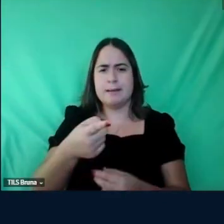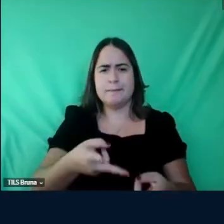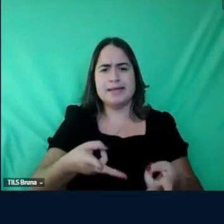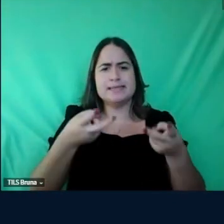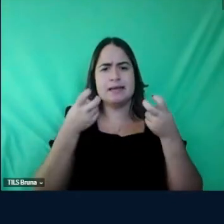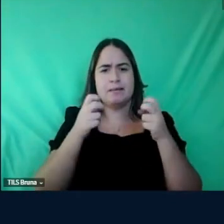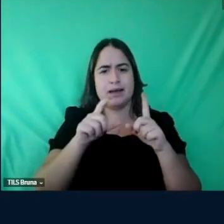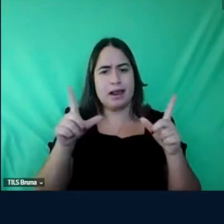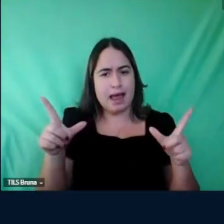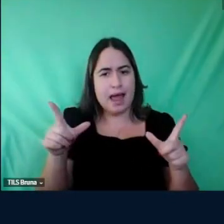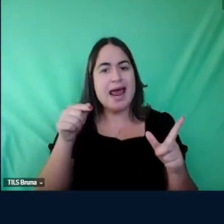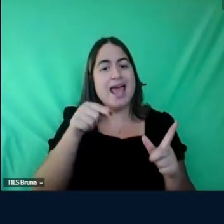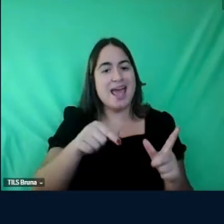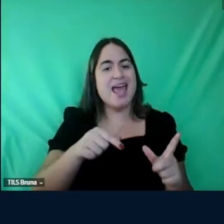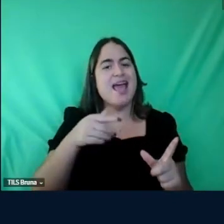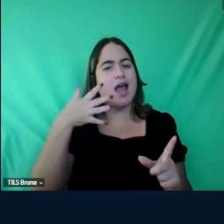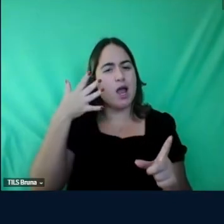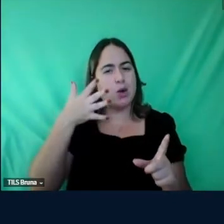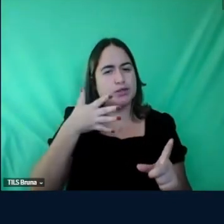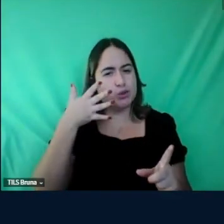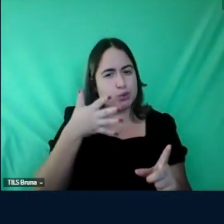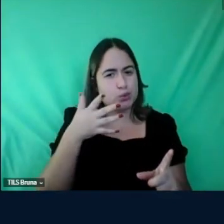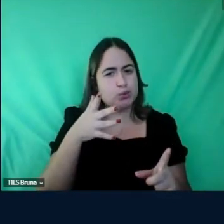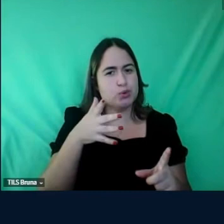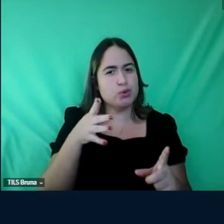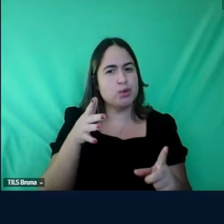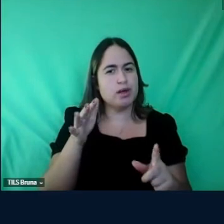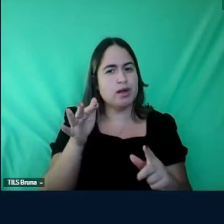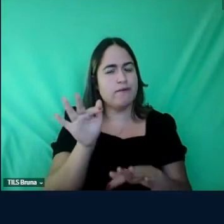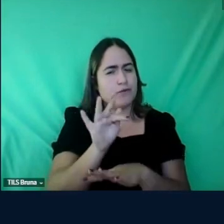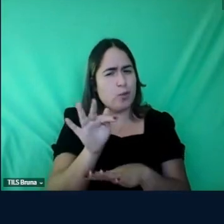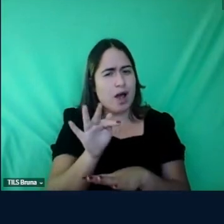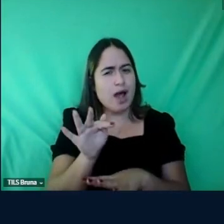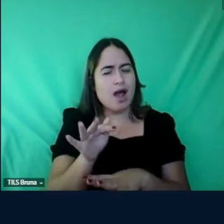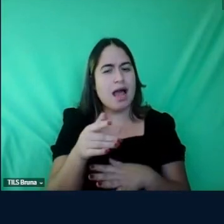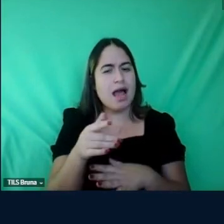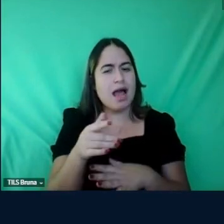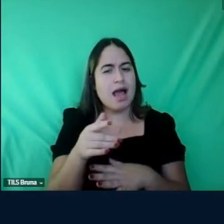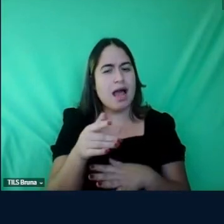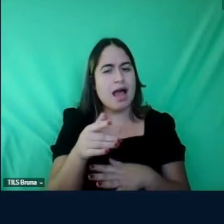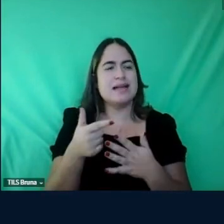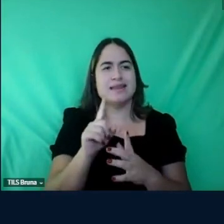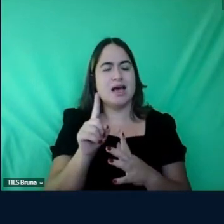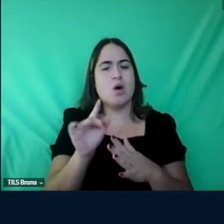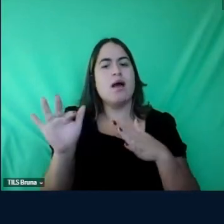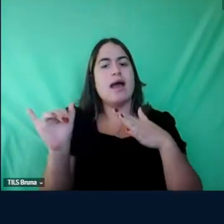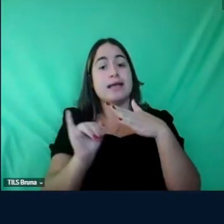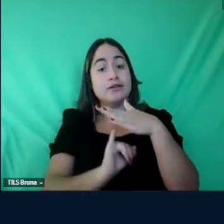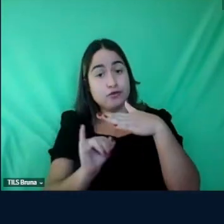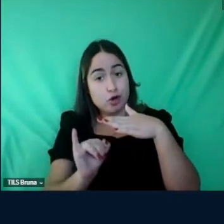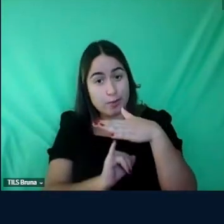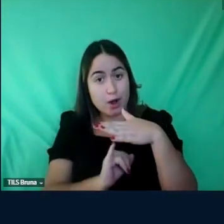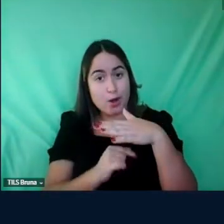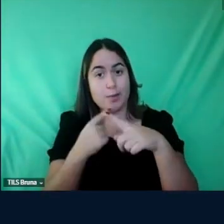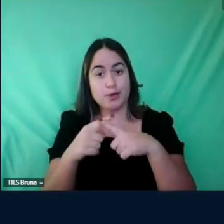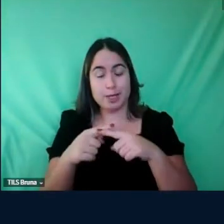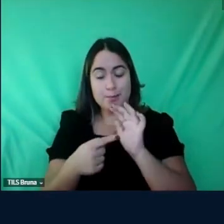ali é um discurso mas não é aquele discurso formal é quando ela traz o sentimento dela a respeito